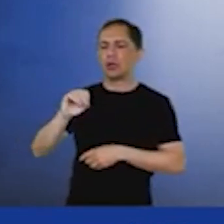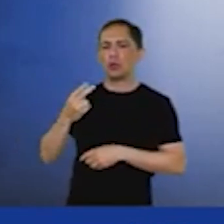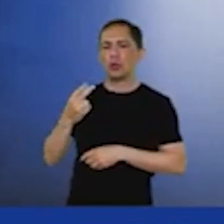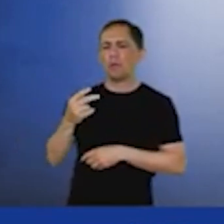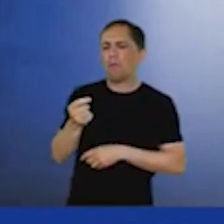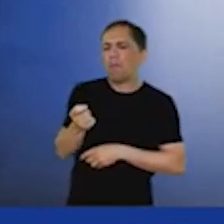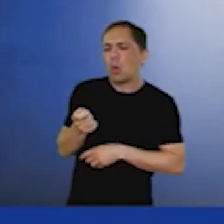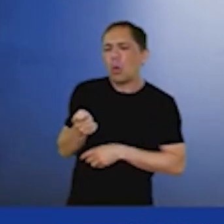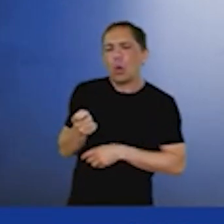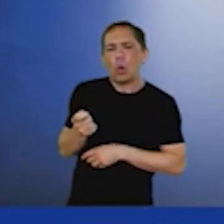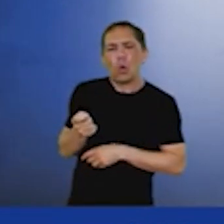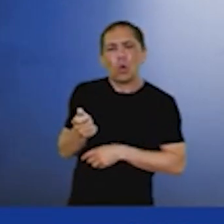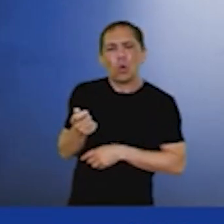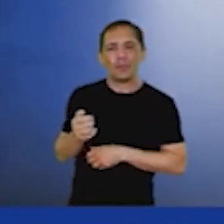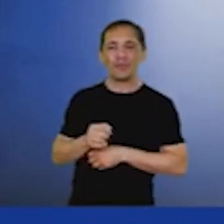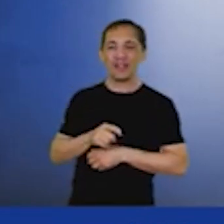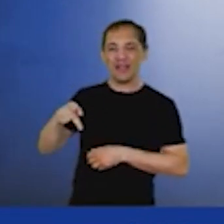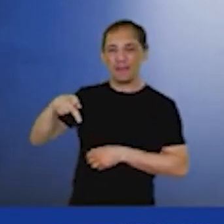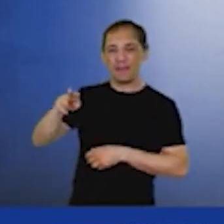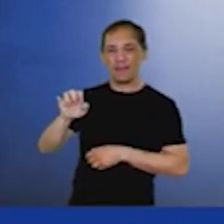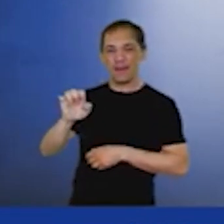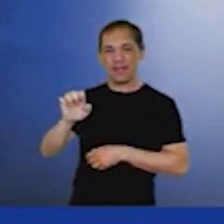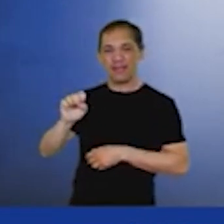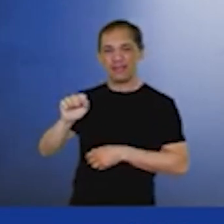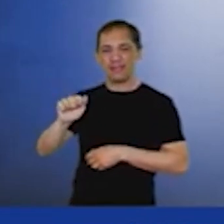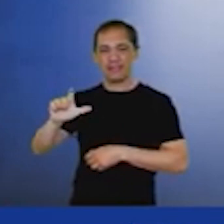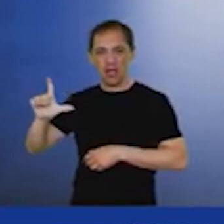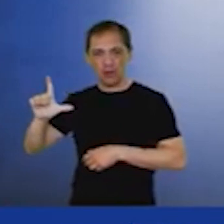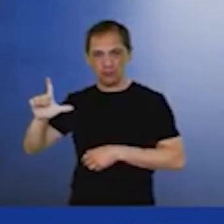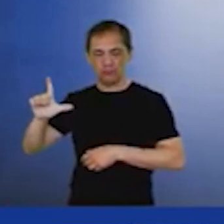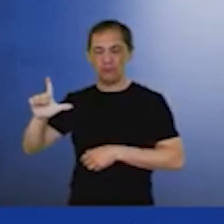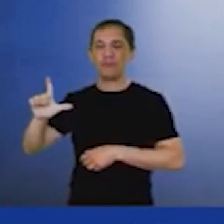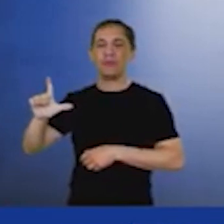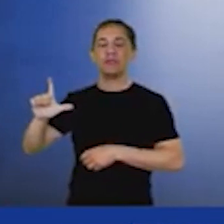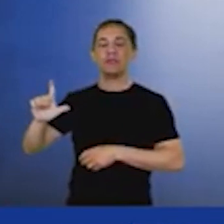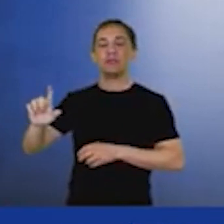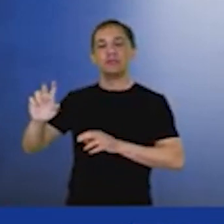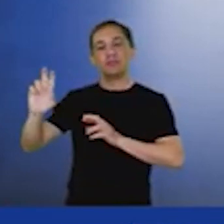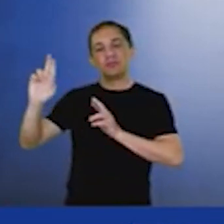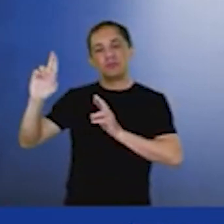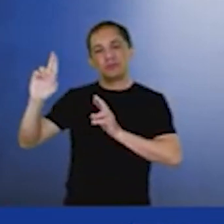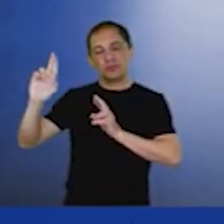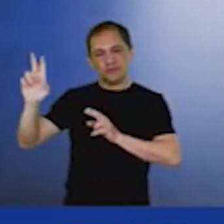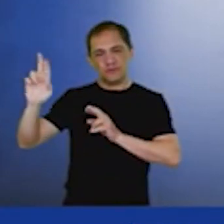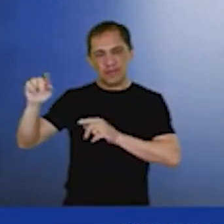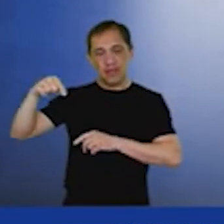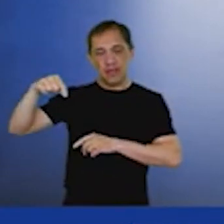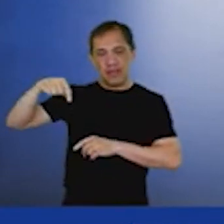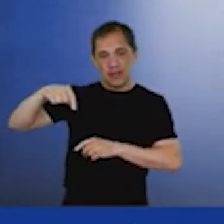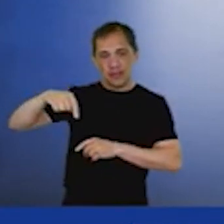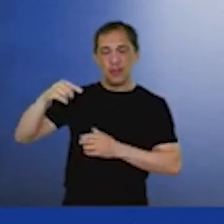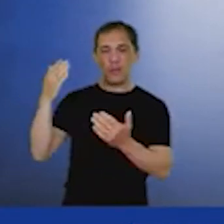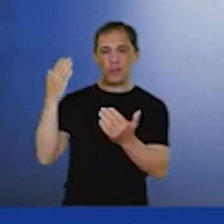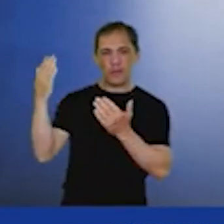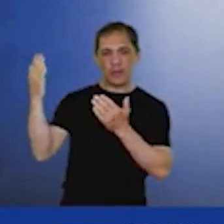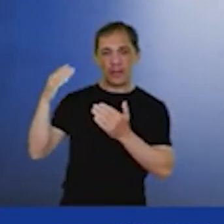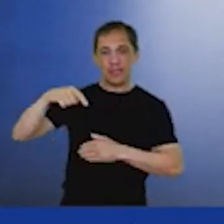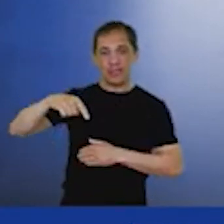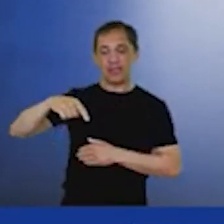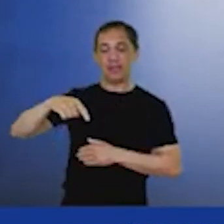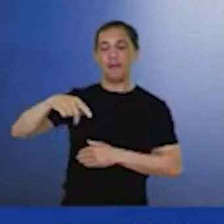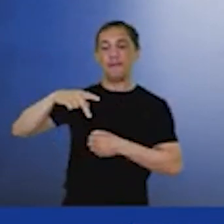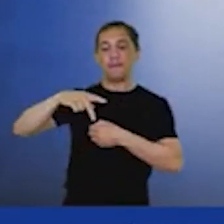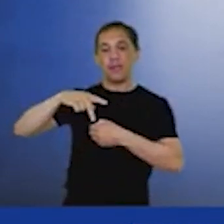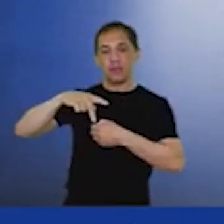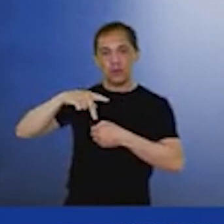deixa de fazer um barril no pré-sal e faz um barril na média mundo, você aumenta em 70% a emissão. Então, é bom que o barril de petróleo da Petrobras